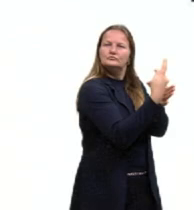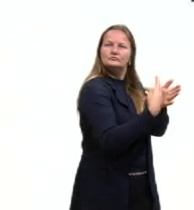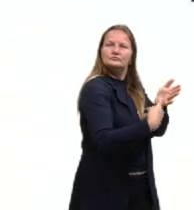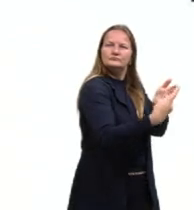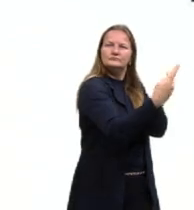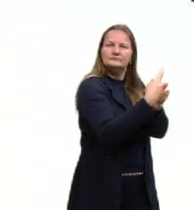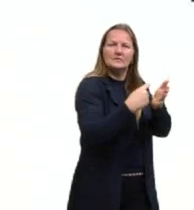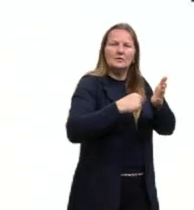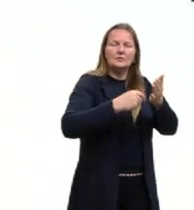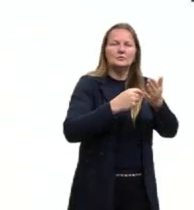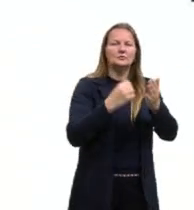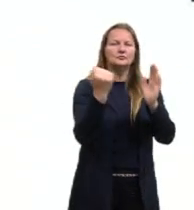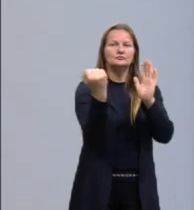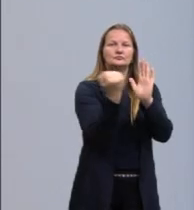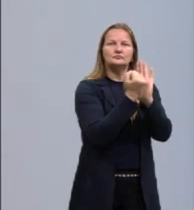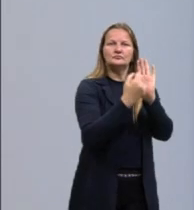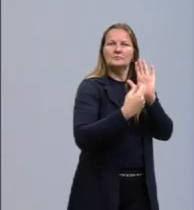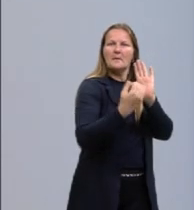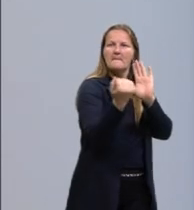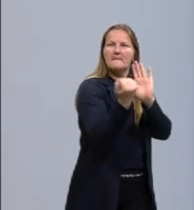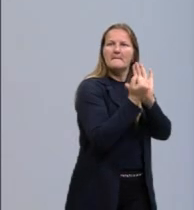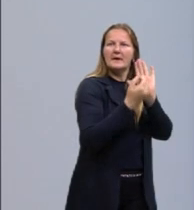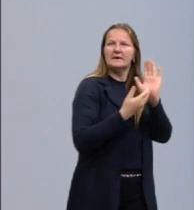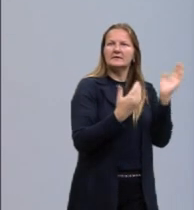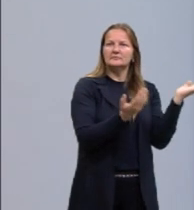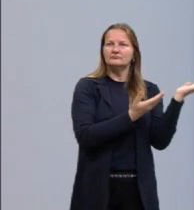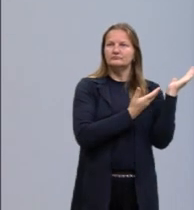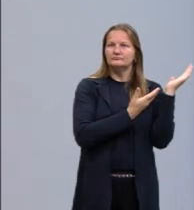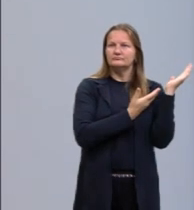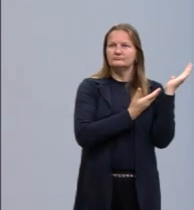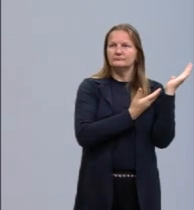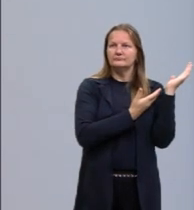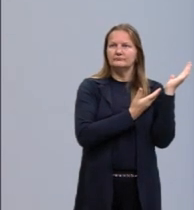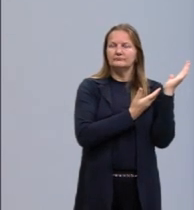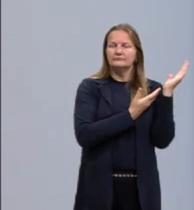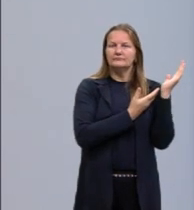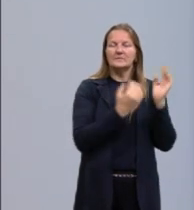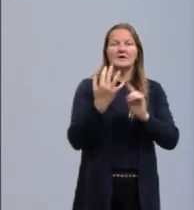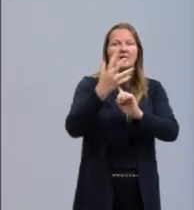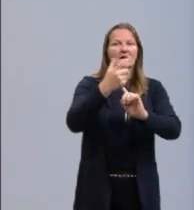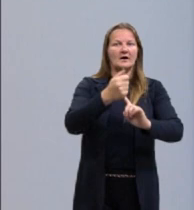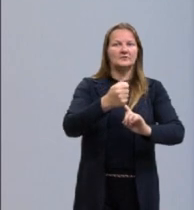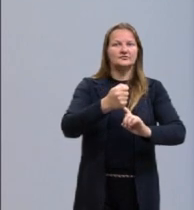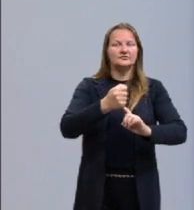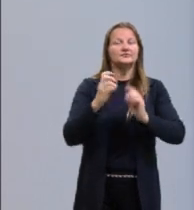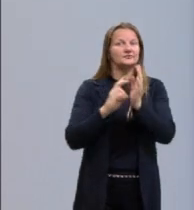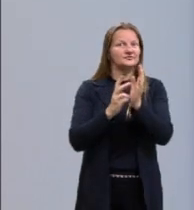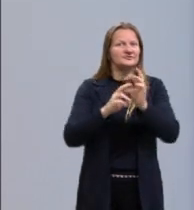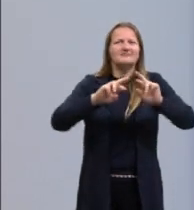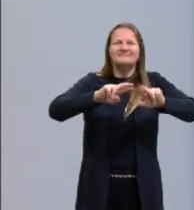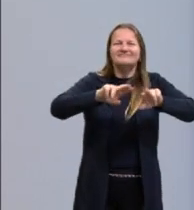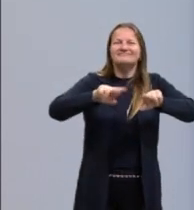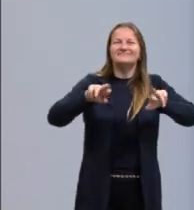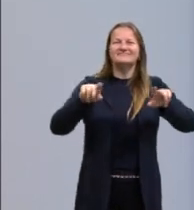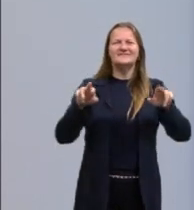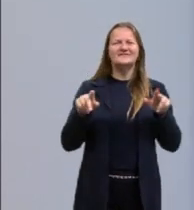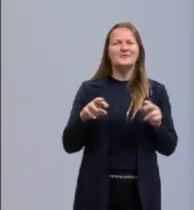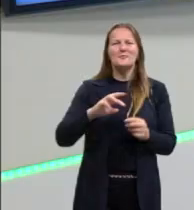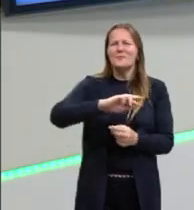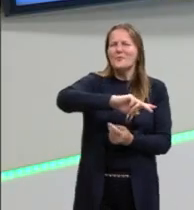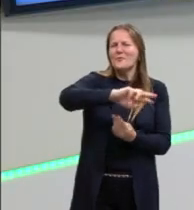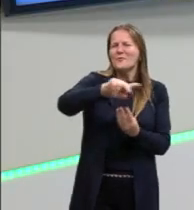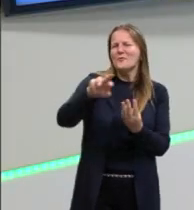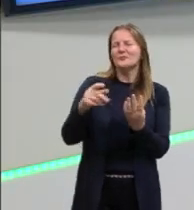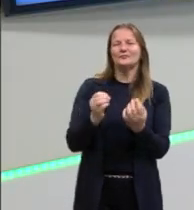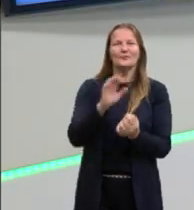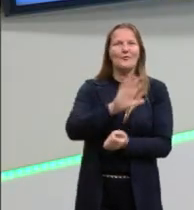indígenas, né? Então, falar da arte indígena é falar de uma diversidade muito